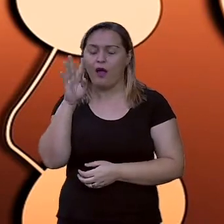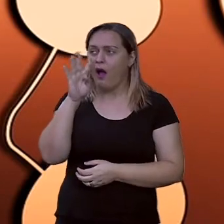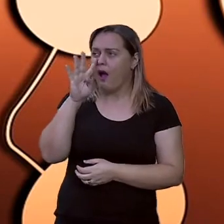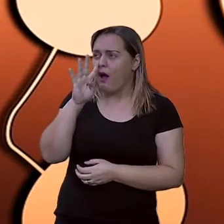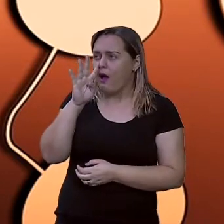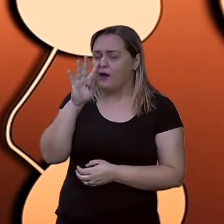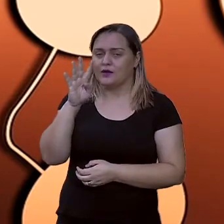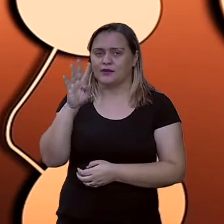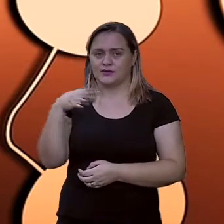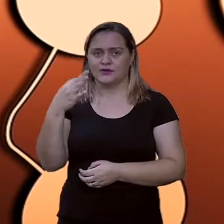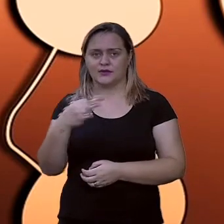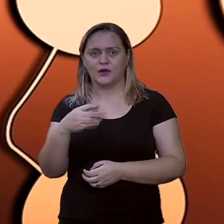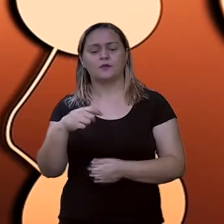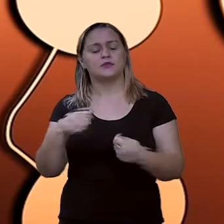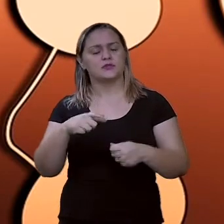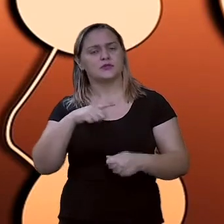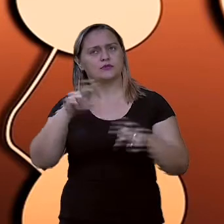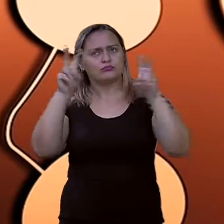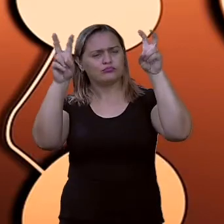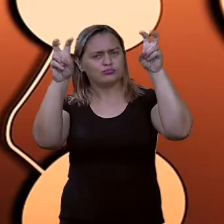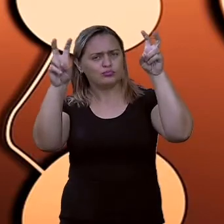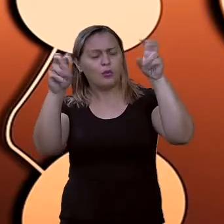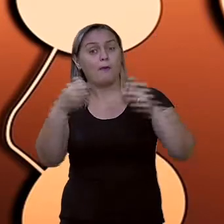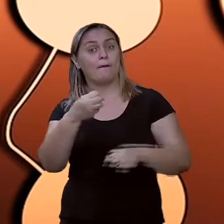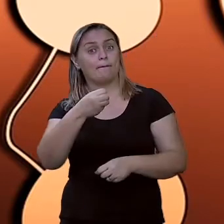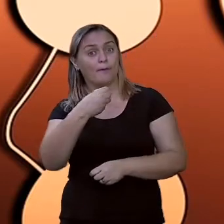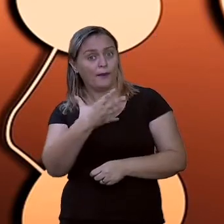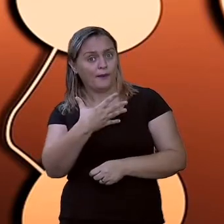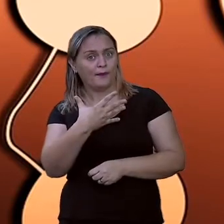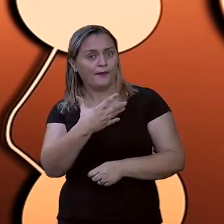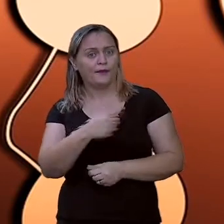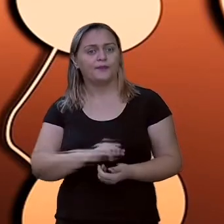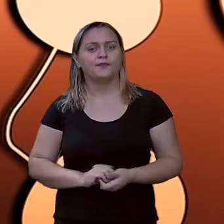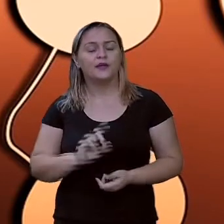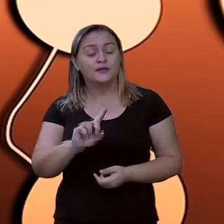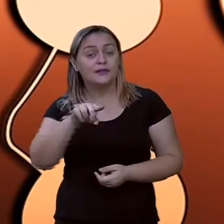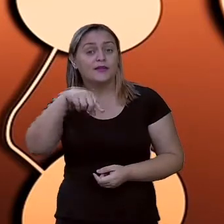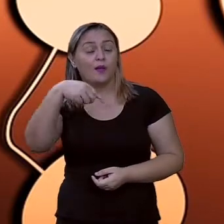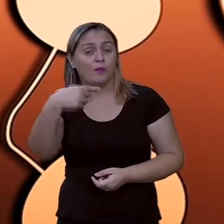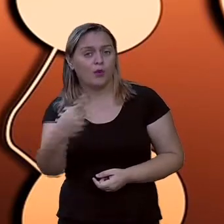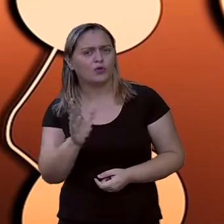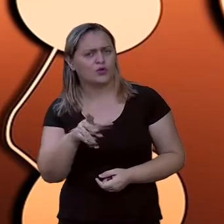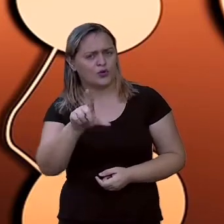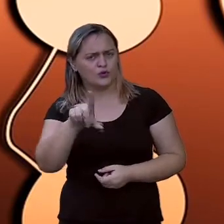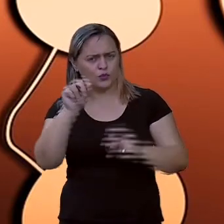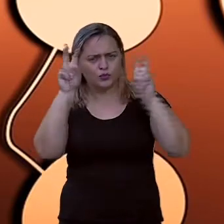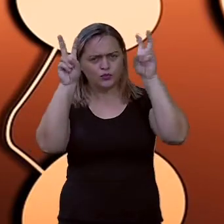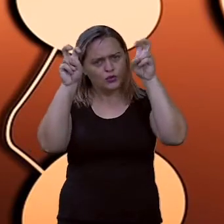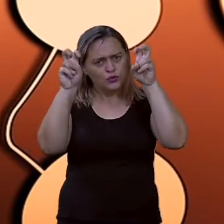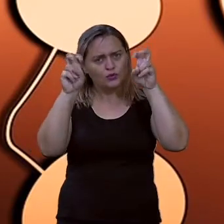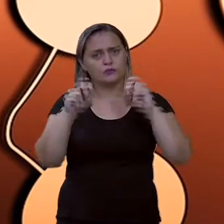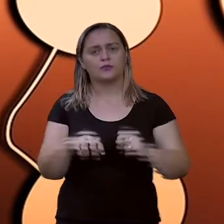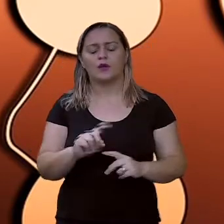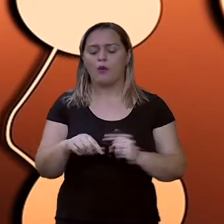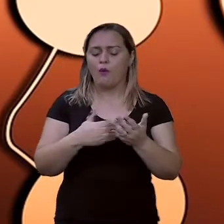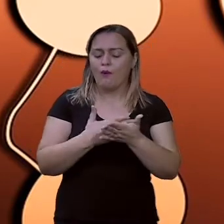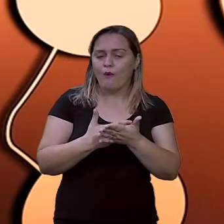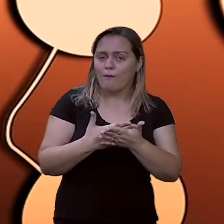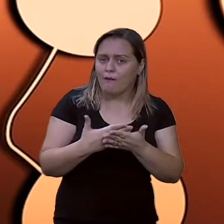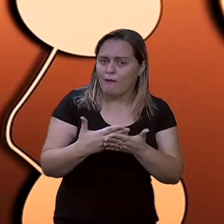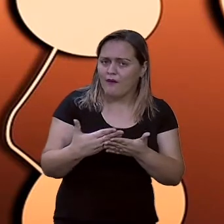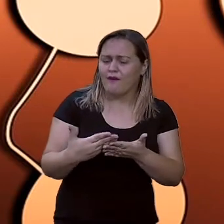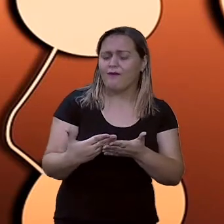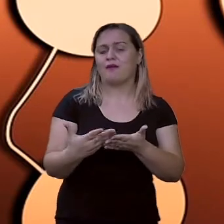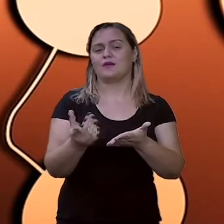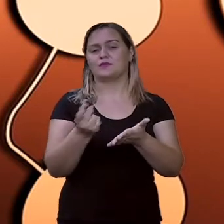ler aquele artigo. E depois que você escolhe o título, vamos para a introdução, que é aquele momento